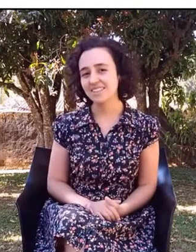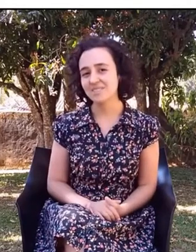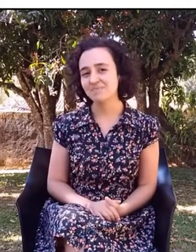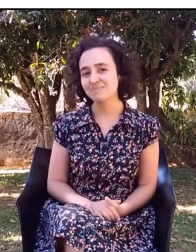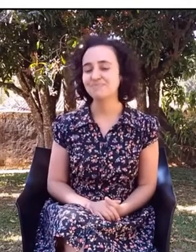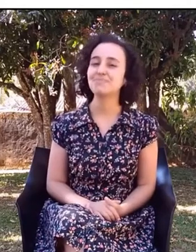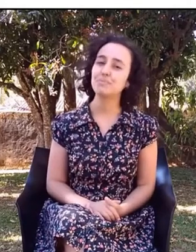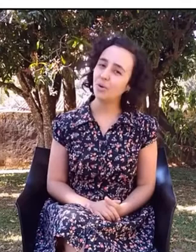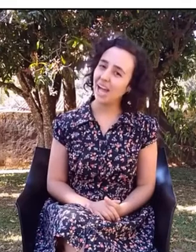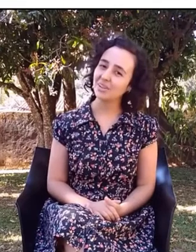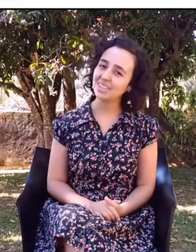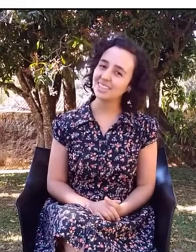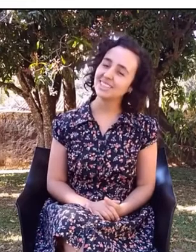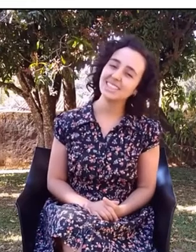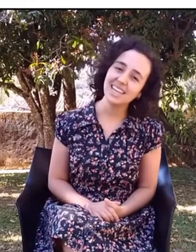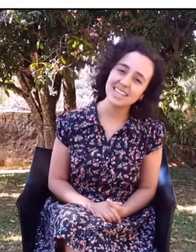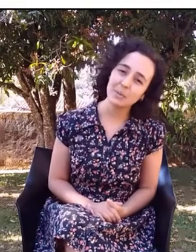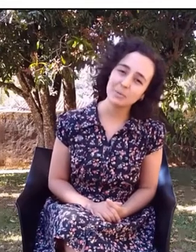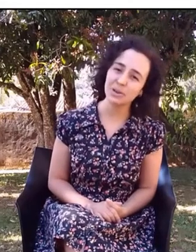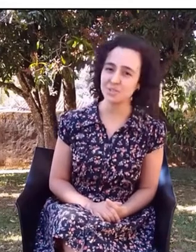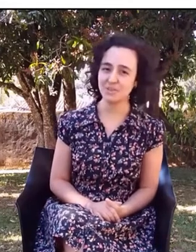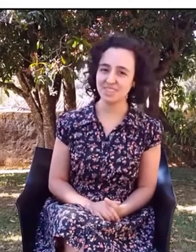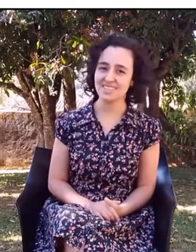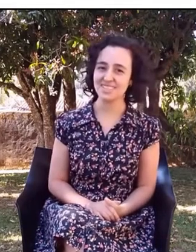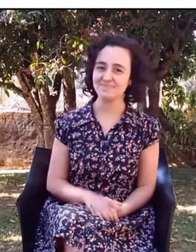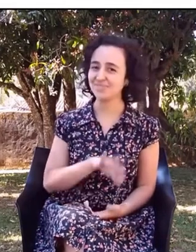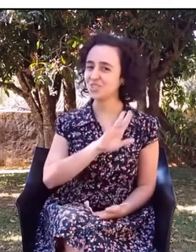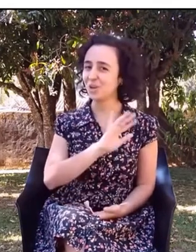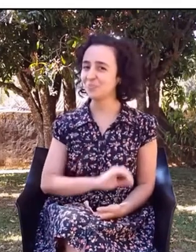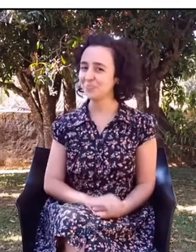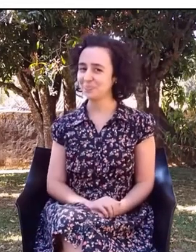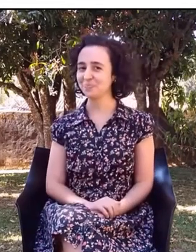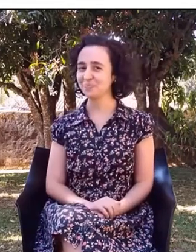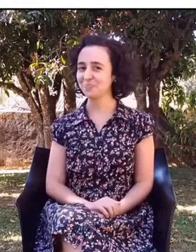terciárias. Boa aula e até uma próxima vez.